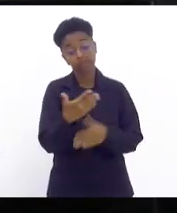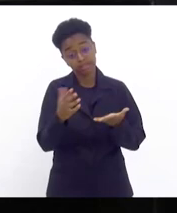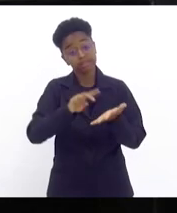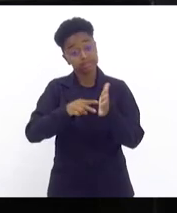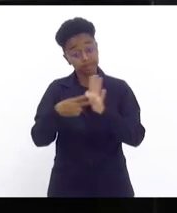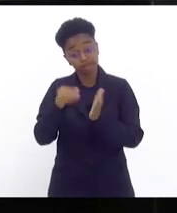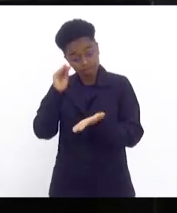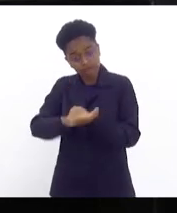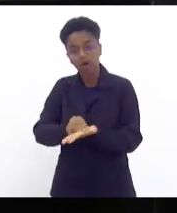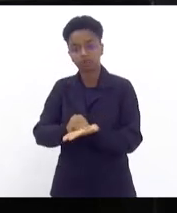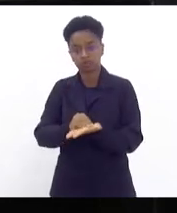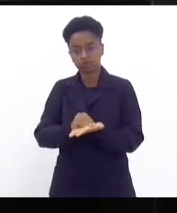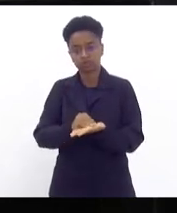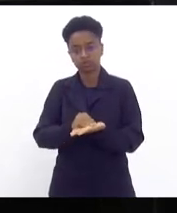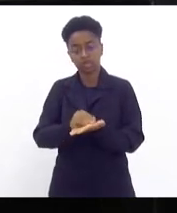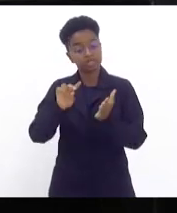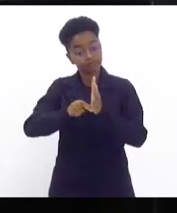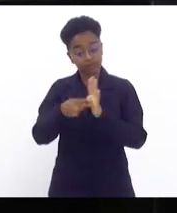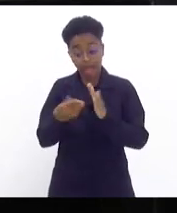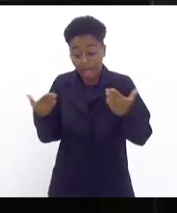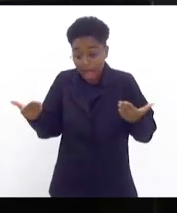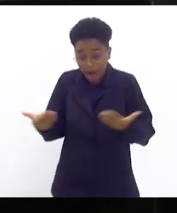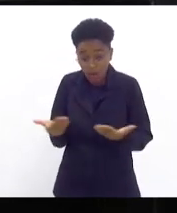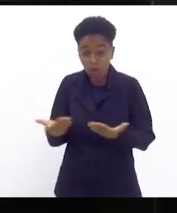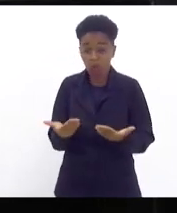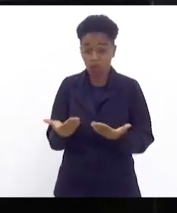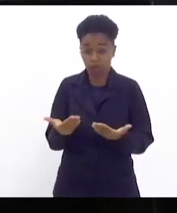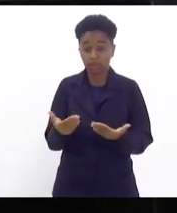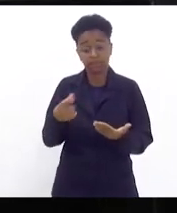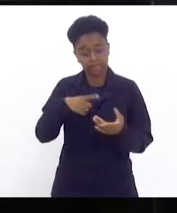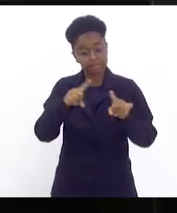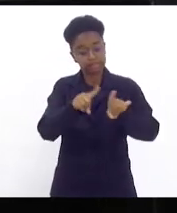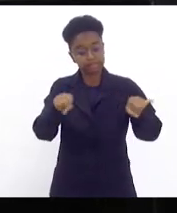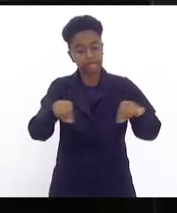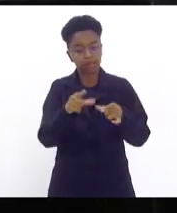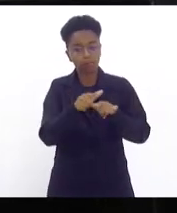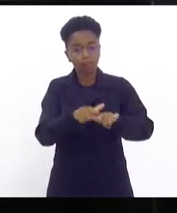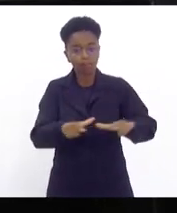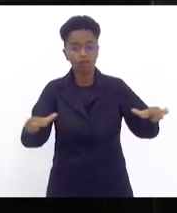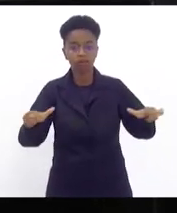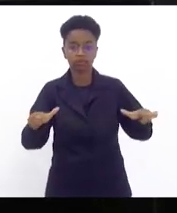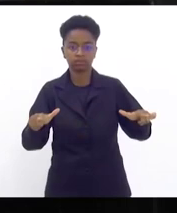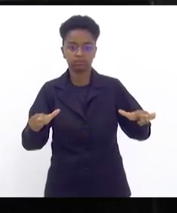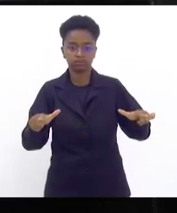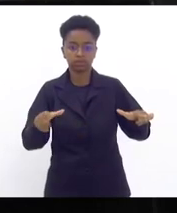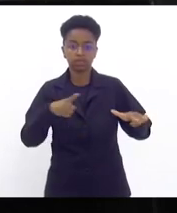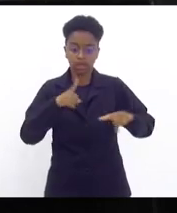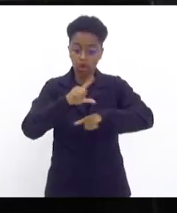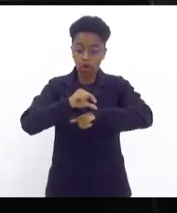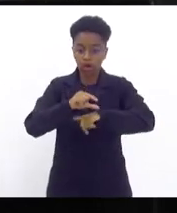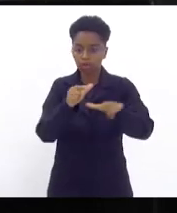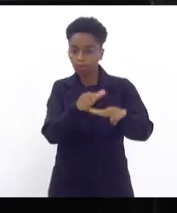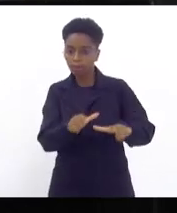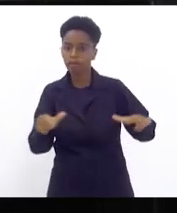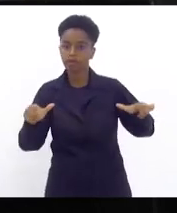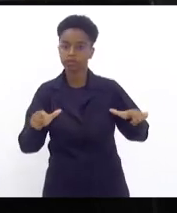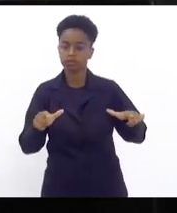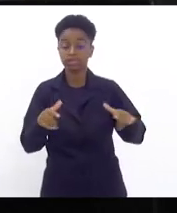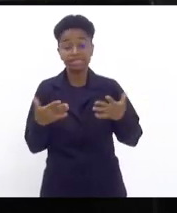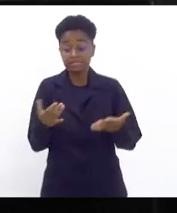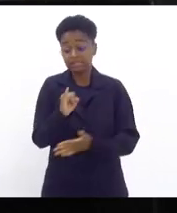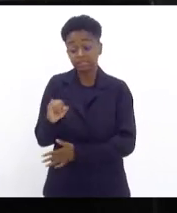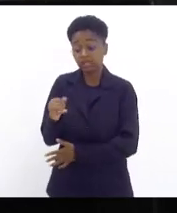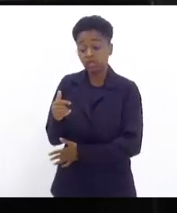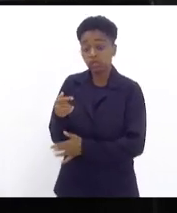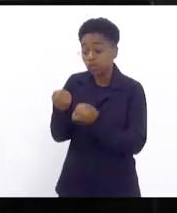É que nesse exato momento há salas de aula com tempos ociosos. Se não existisse